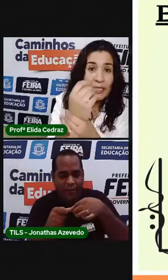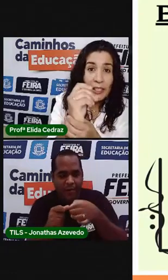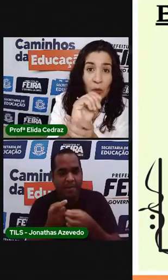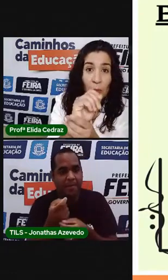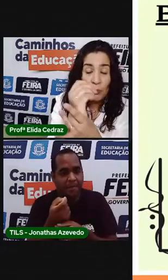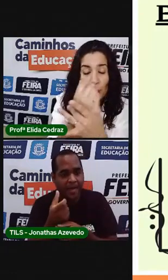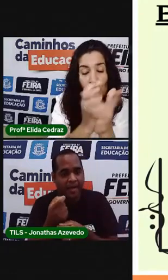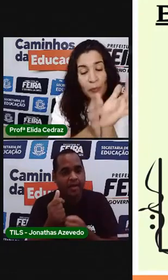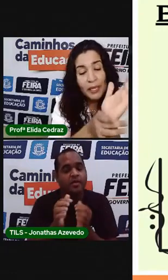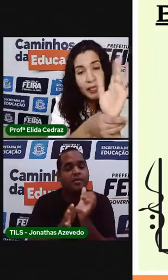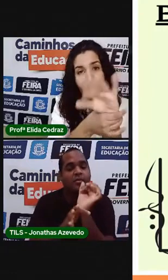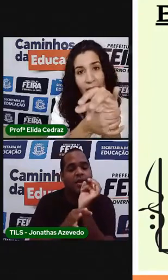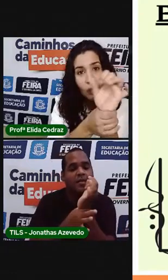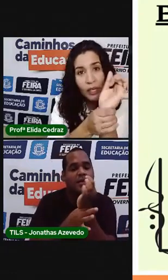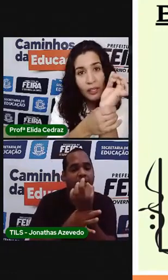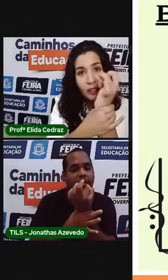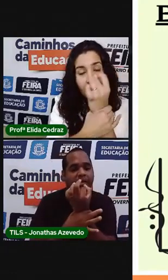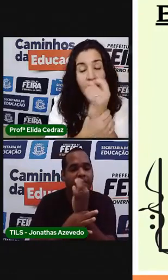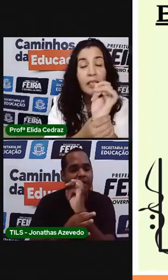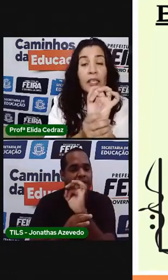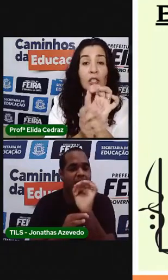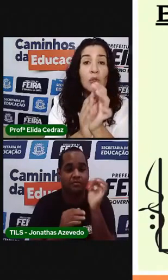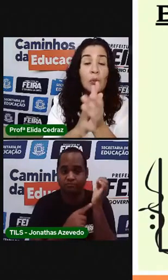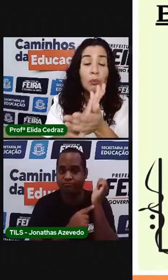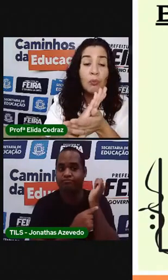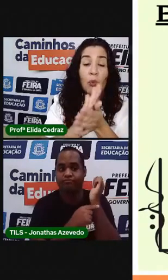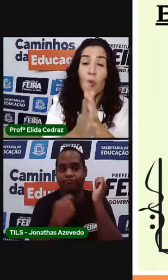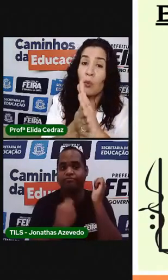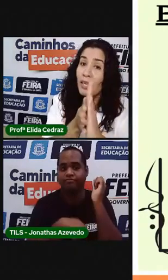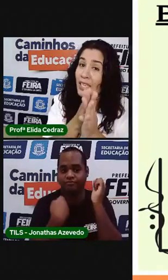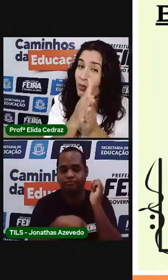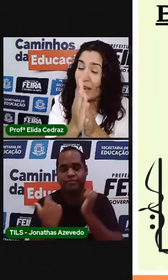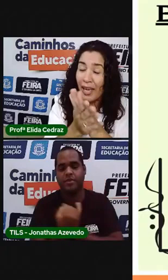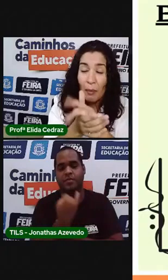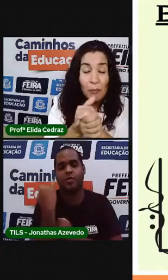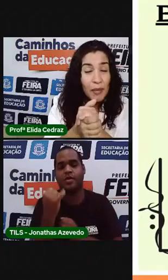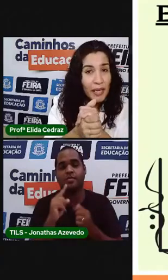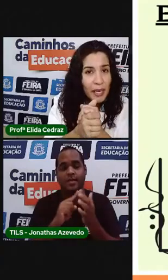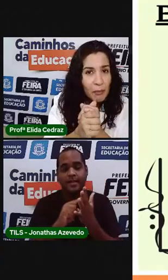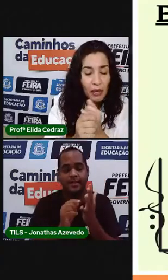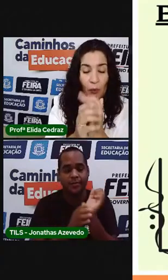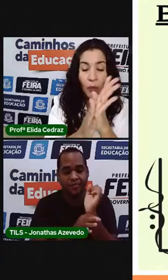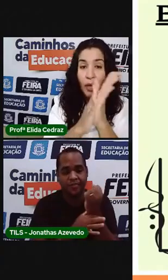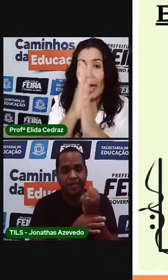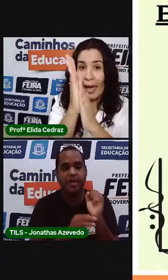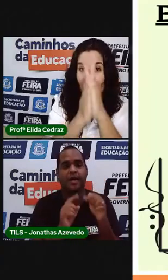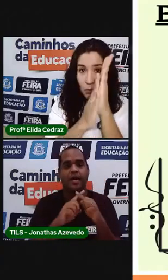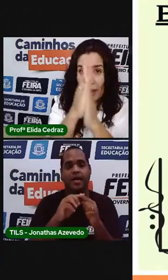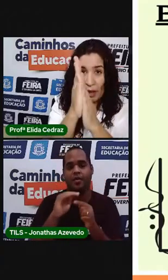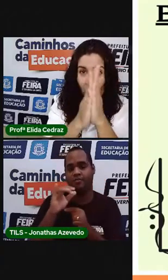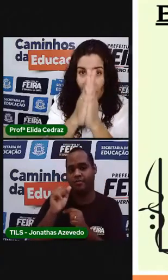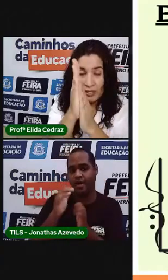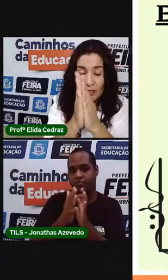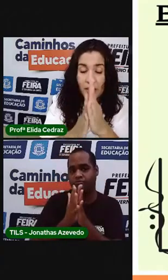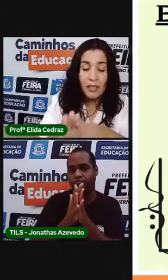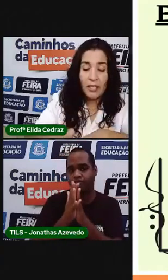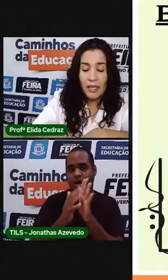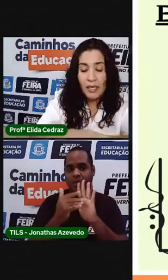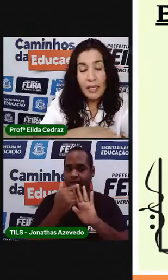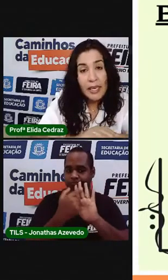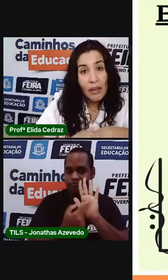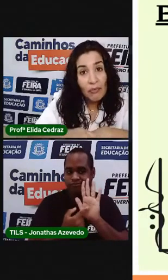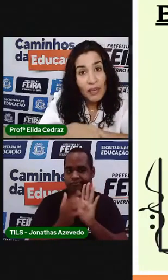dobrinha aqui do punho, bem aqui, ó, isso. Esfregar bem a mão, as palmas